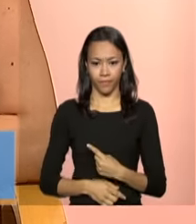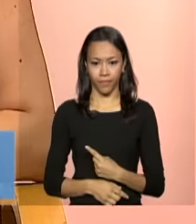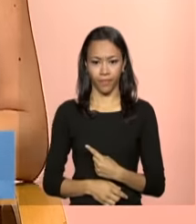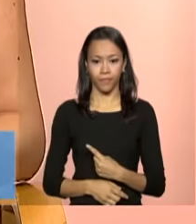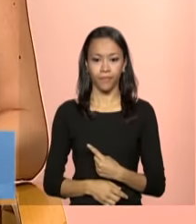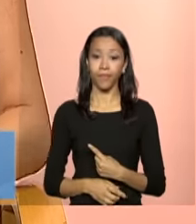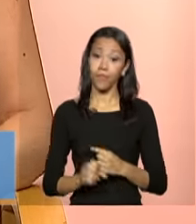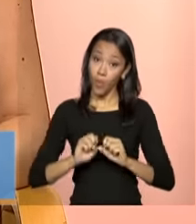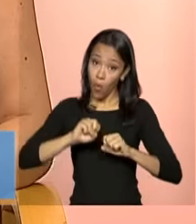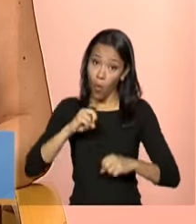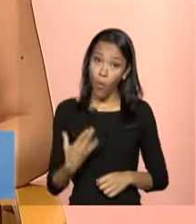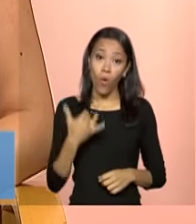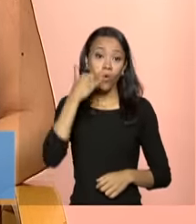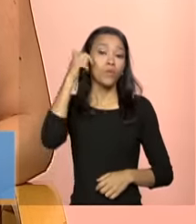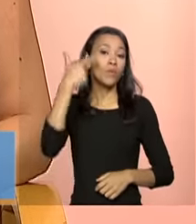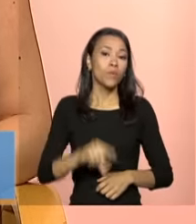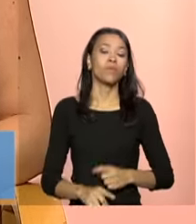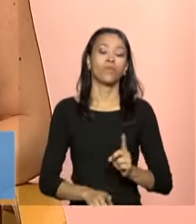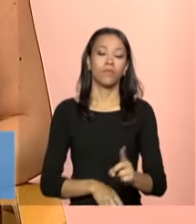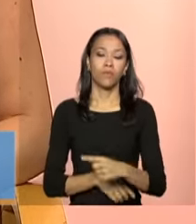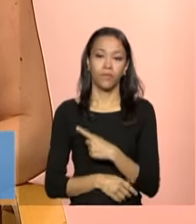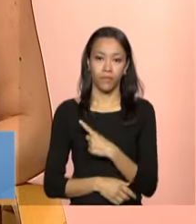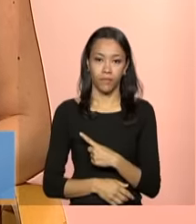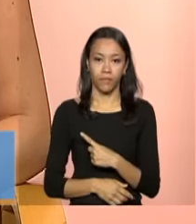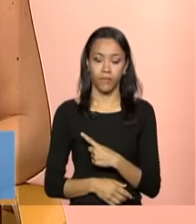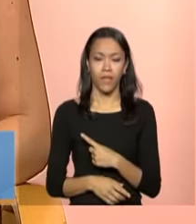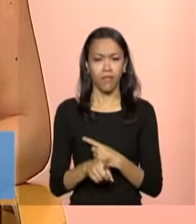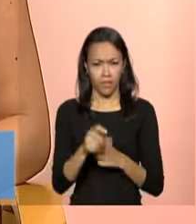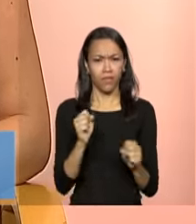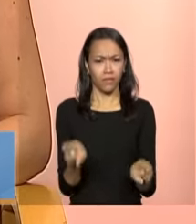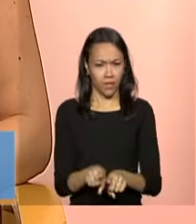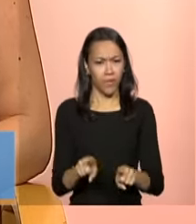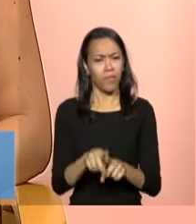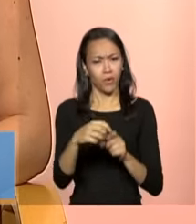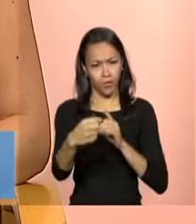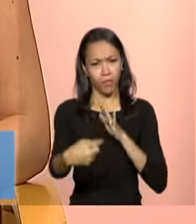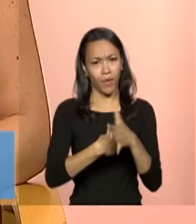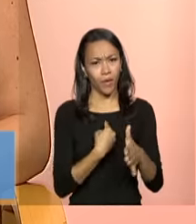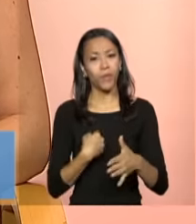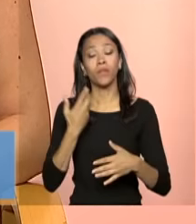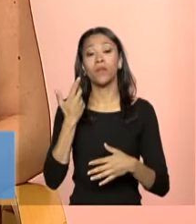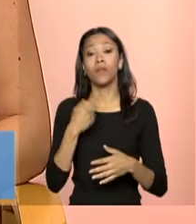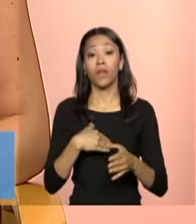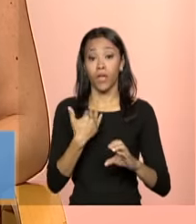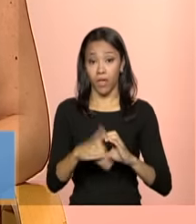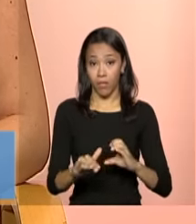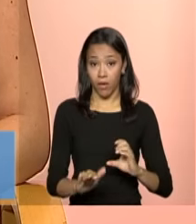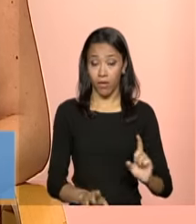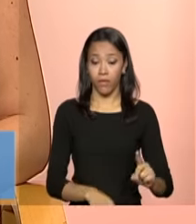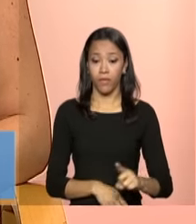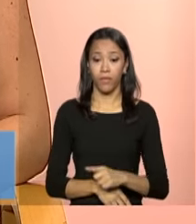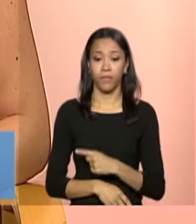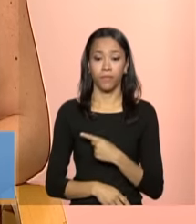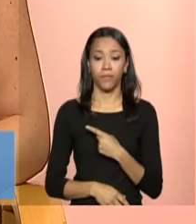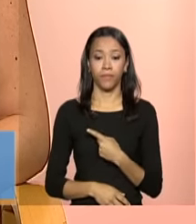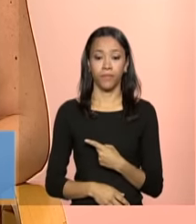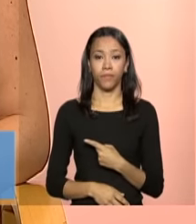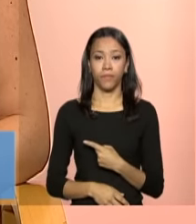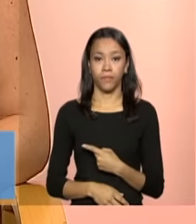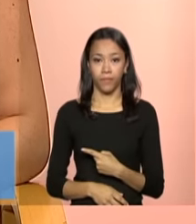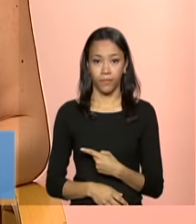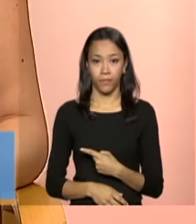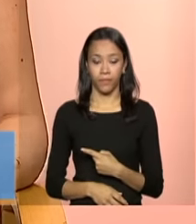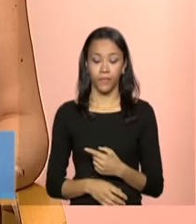06137995859 ou 37995198. Você também pode enviar sua pergunta para o e-mail tele.mds.gov